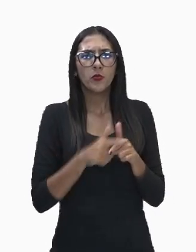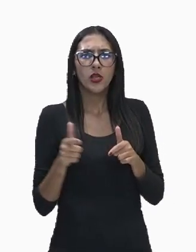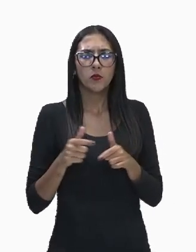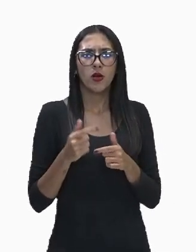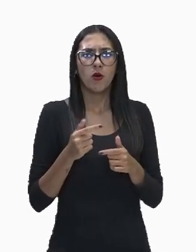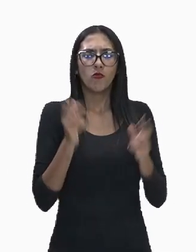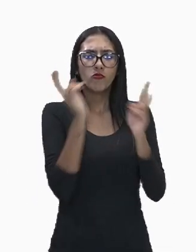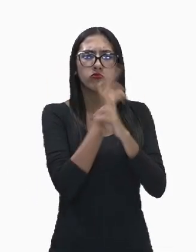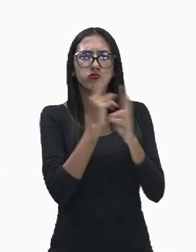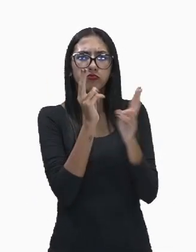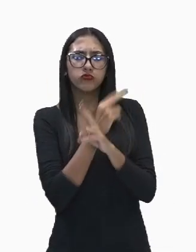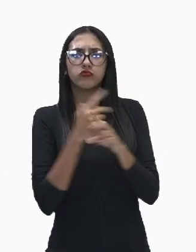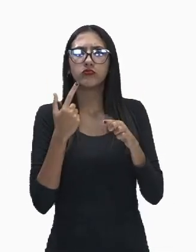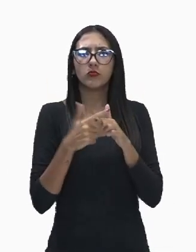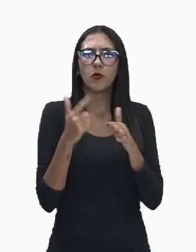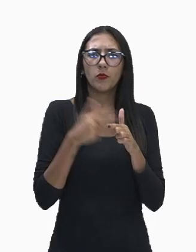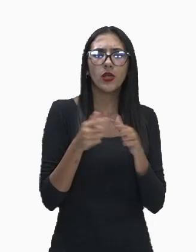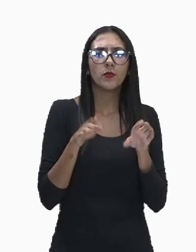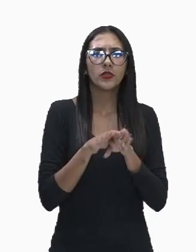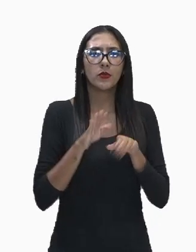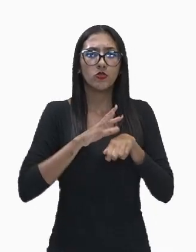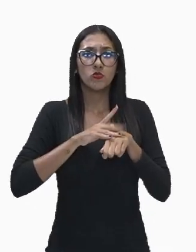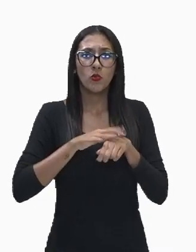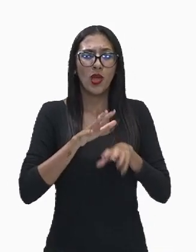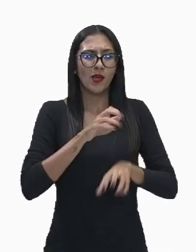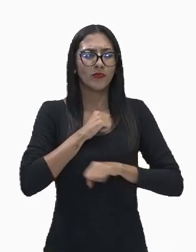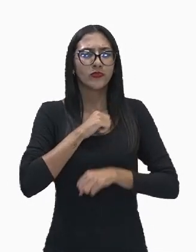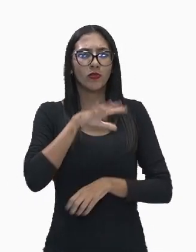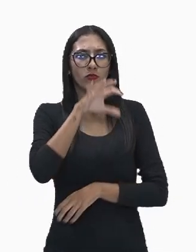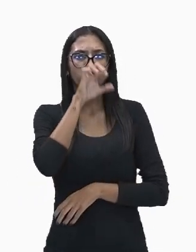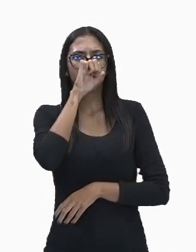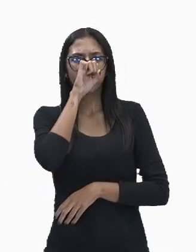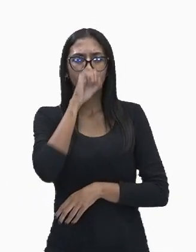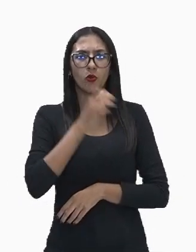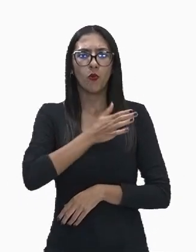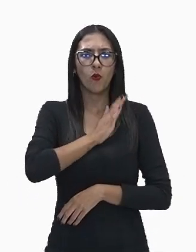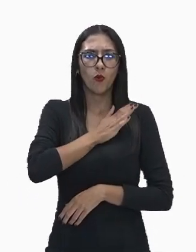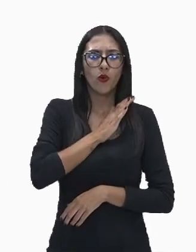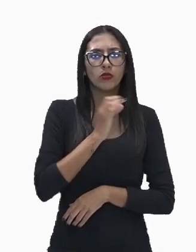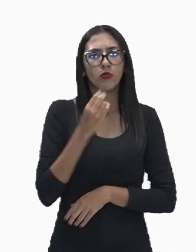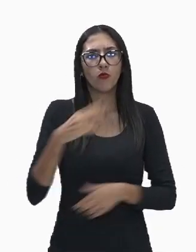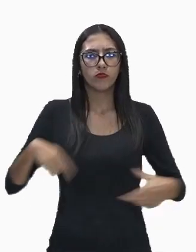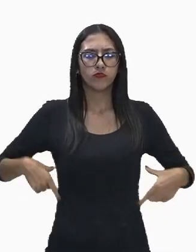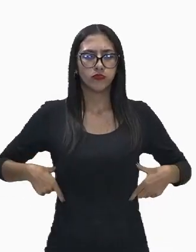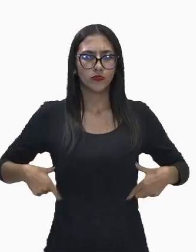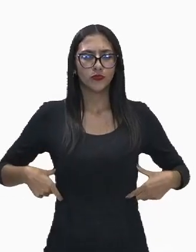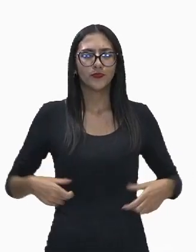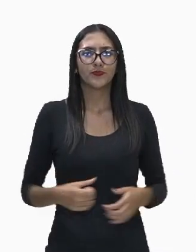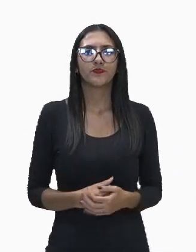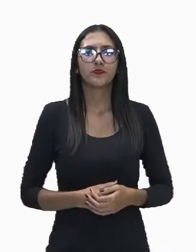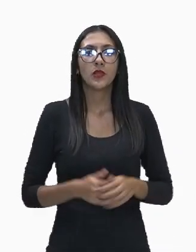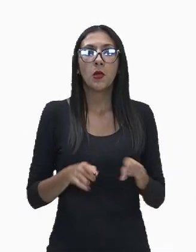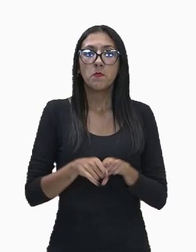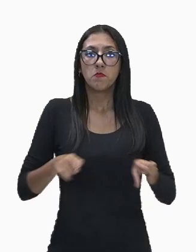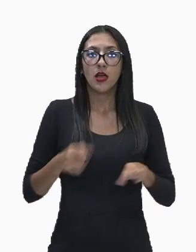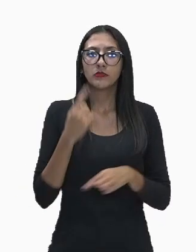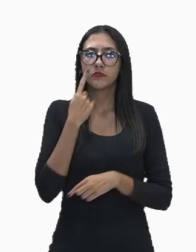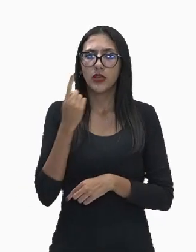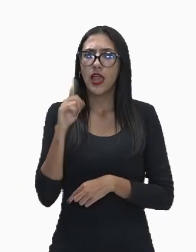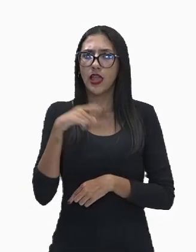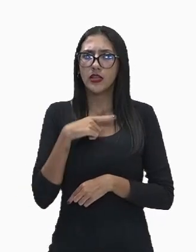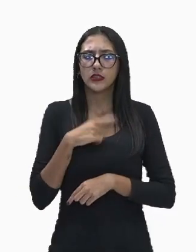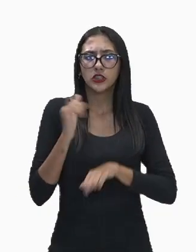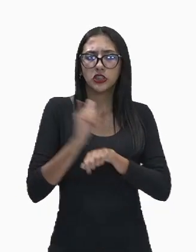problemas cardíacos causa problemas também respiratórios. Mas aqui, gente, falando em métodos